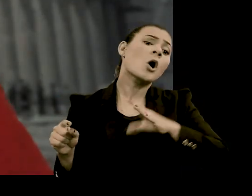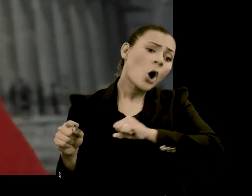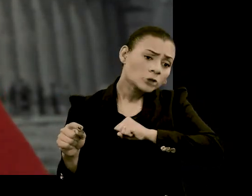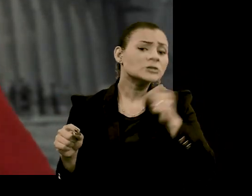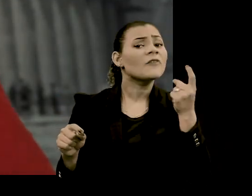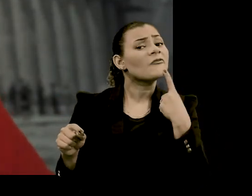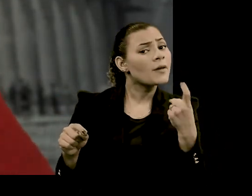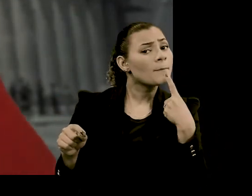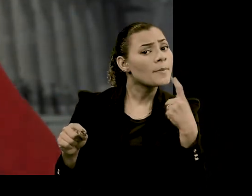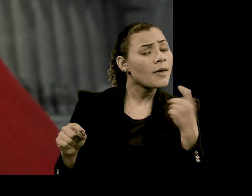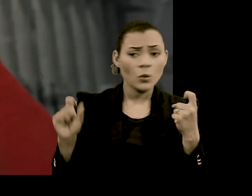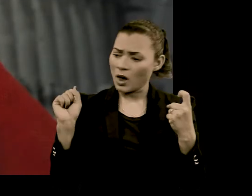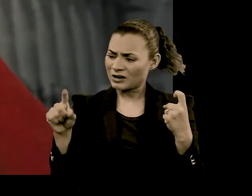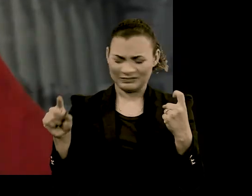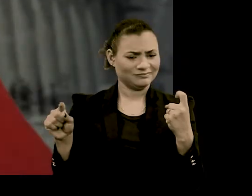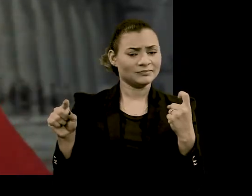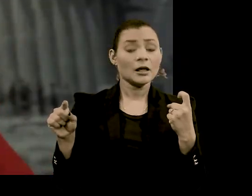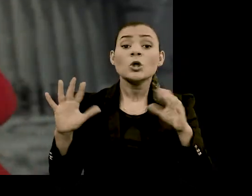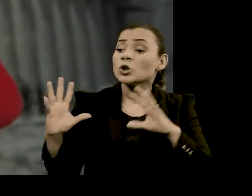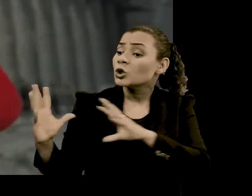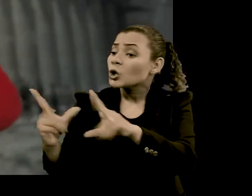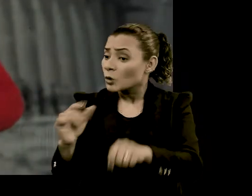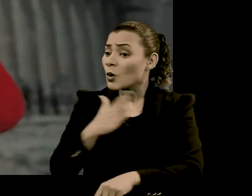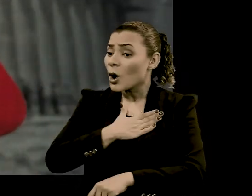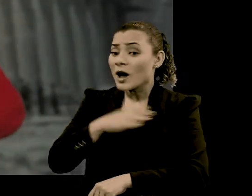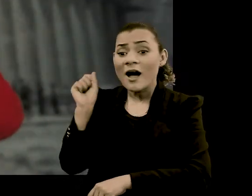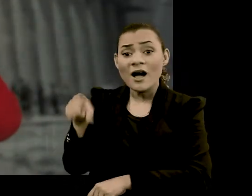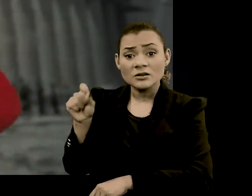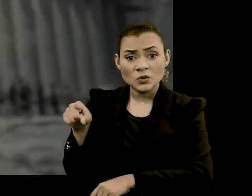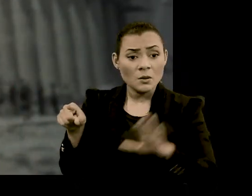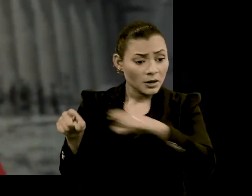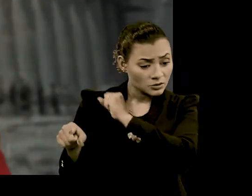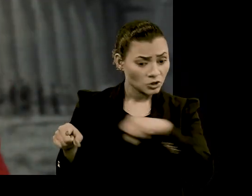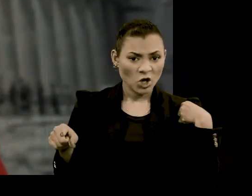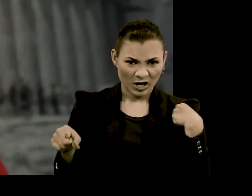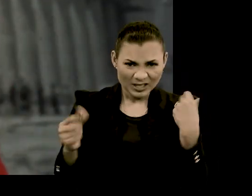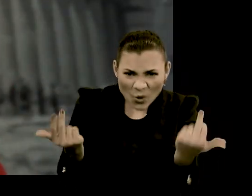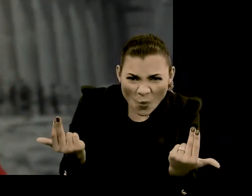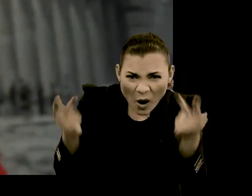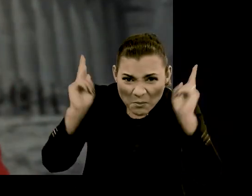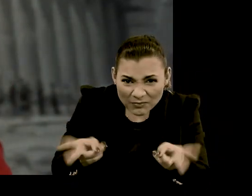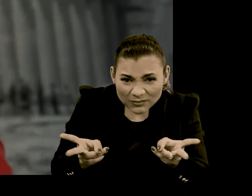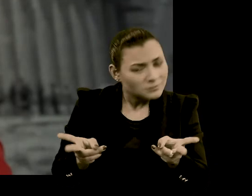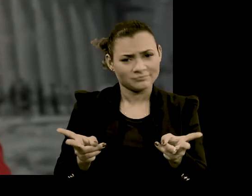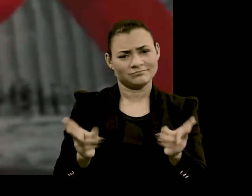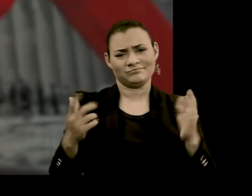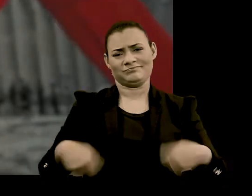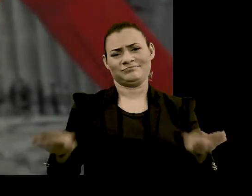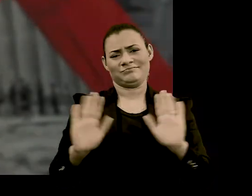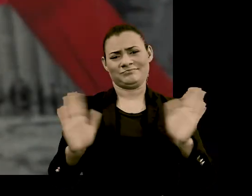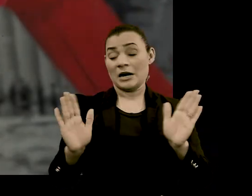de vermelho Não é porque todo mundo gosta de azul Que Sócrates precisa gostar de azul também